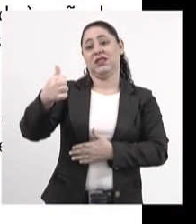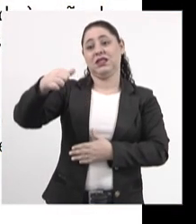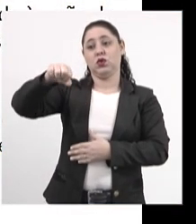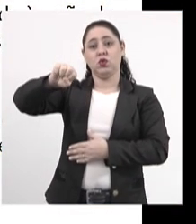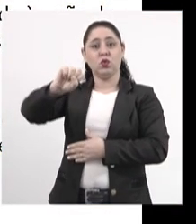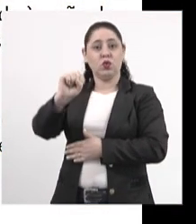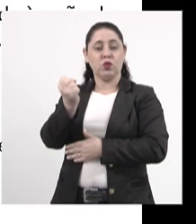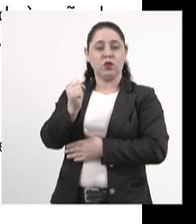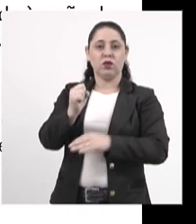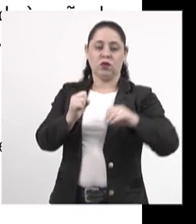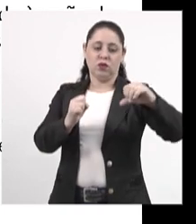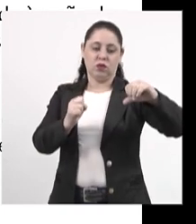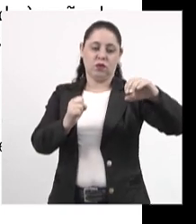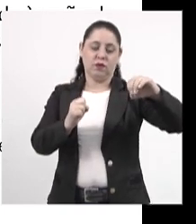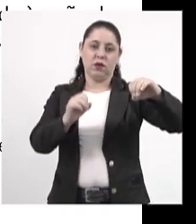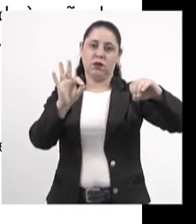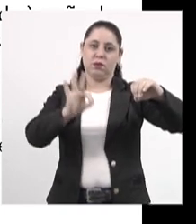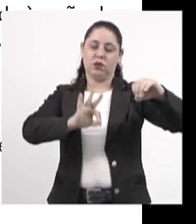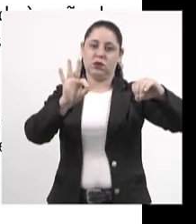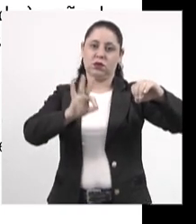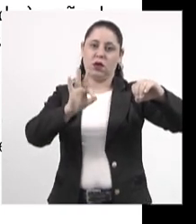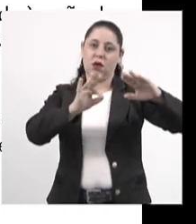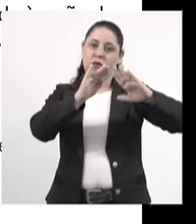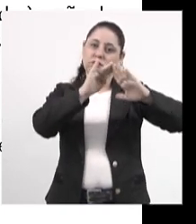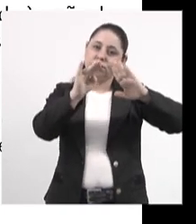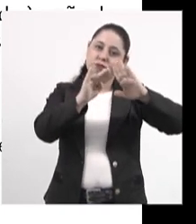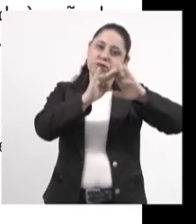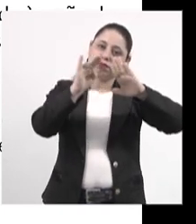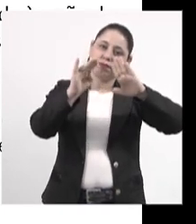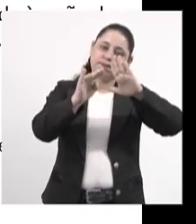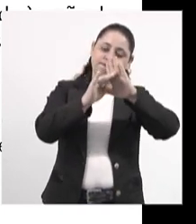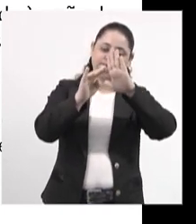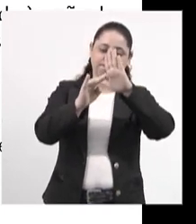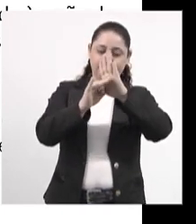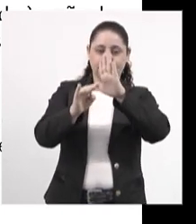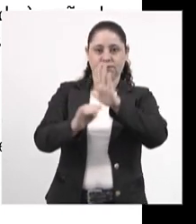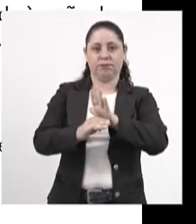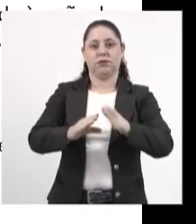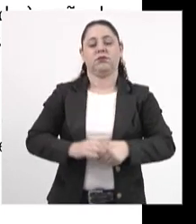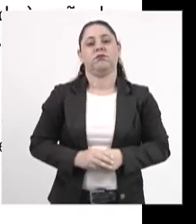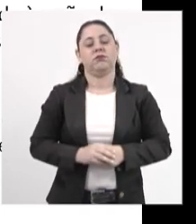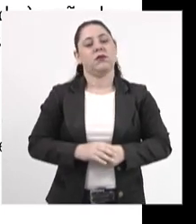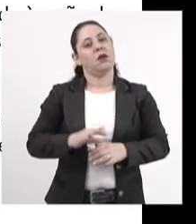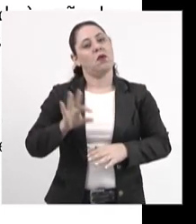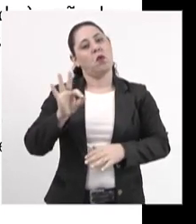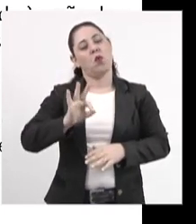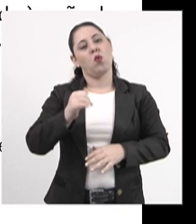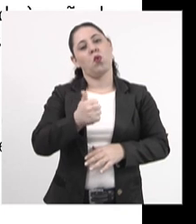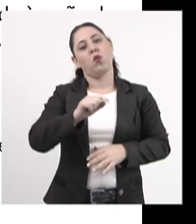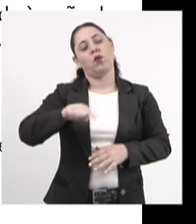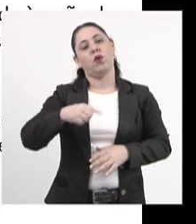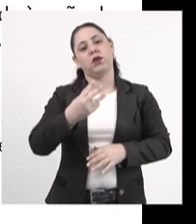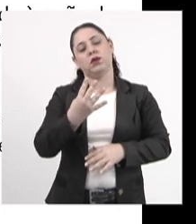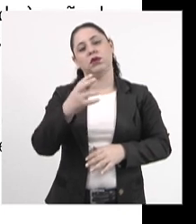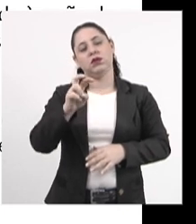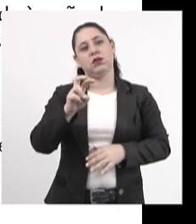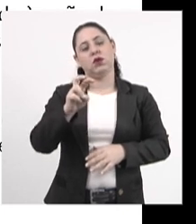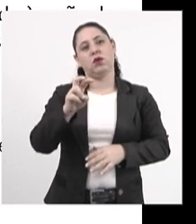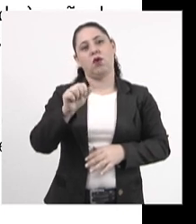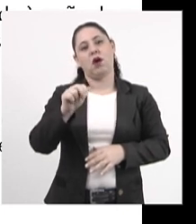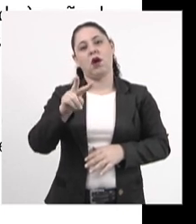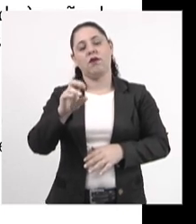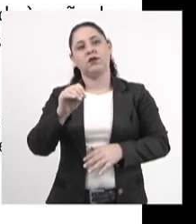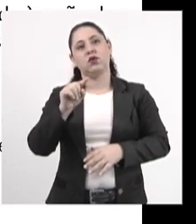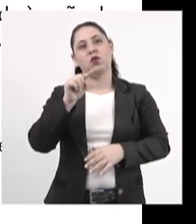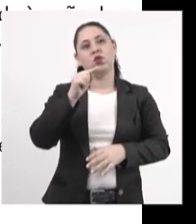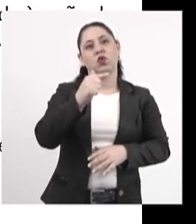esses 90% vão sendo reduzidos gradativamente. Na proporção de 1,45 avos, que dá mais ou menos 2